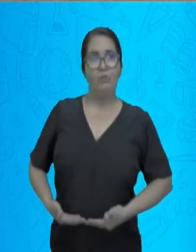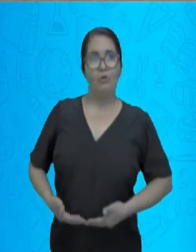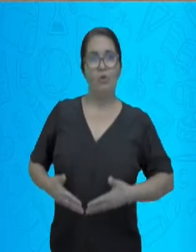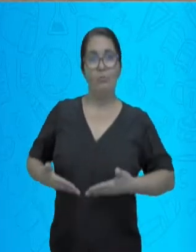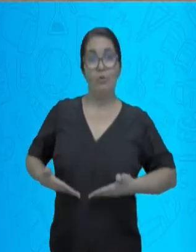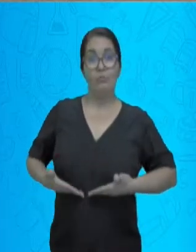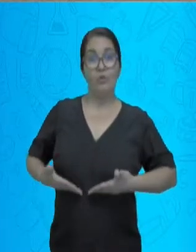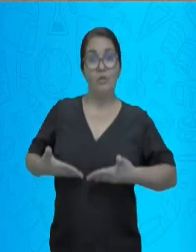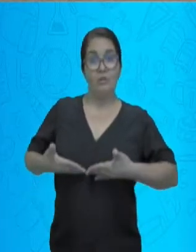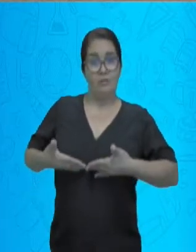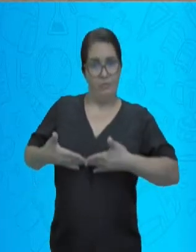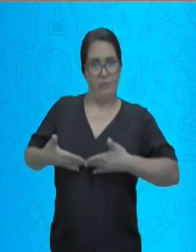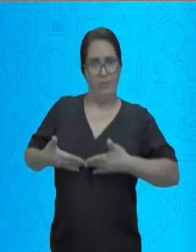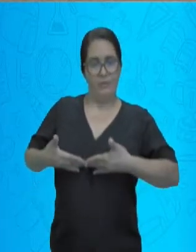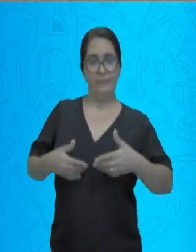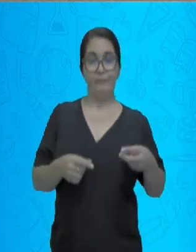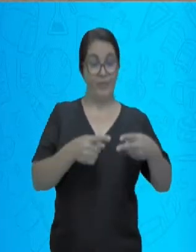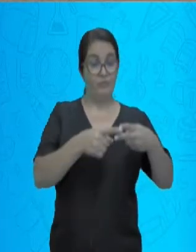duodeno.